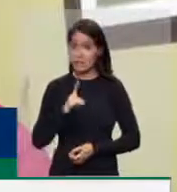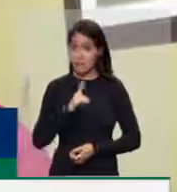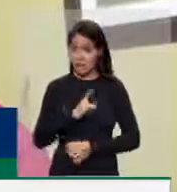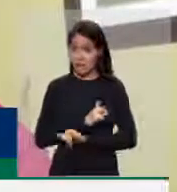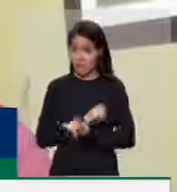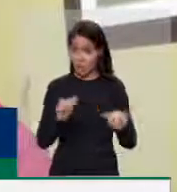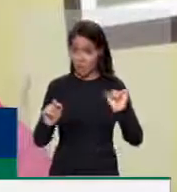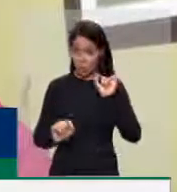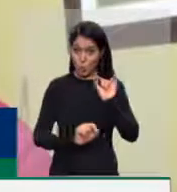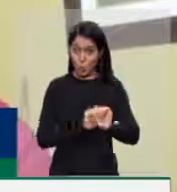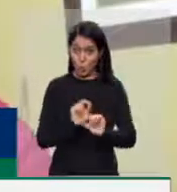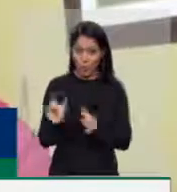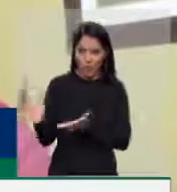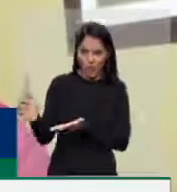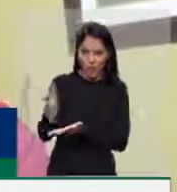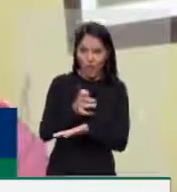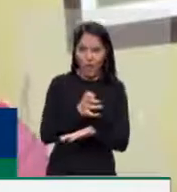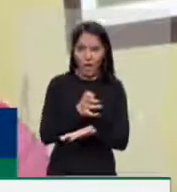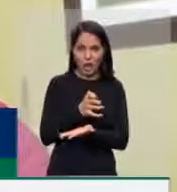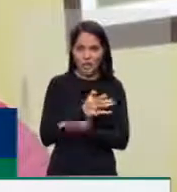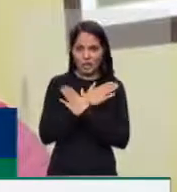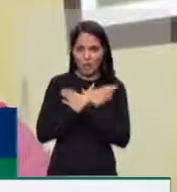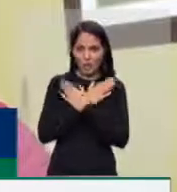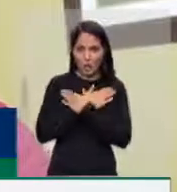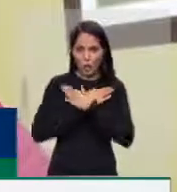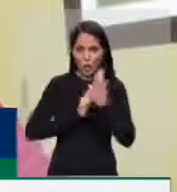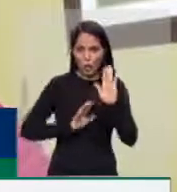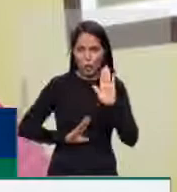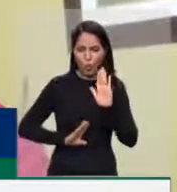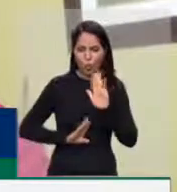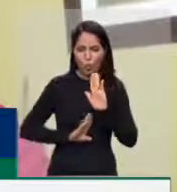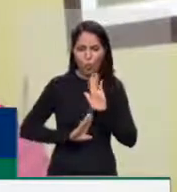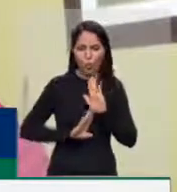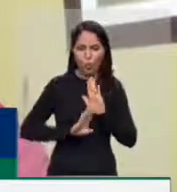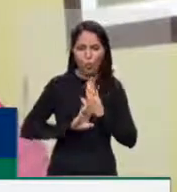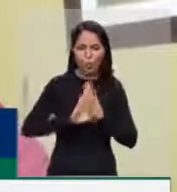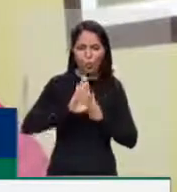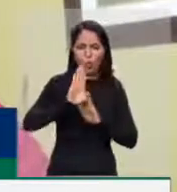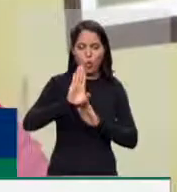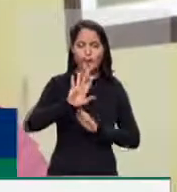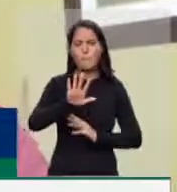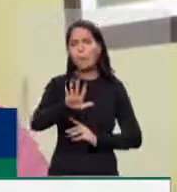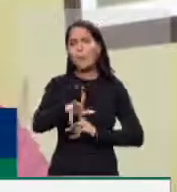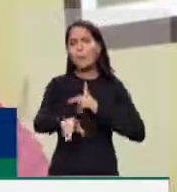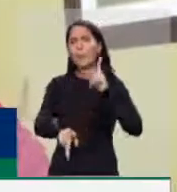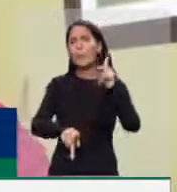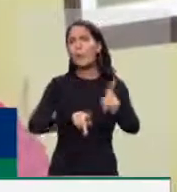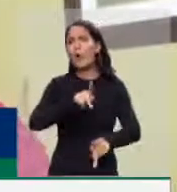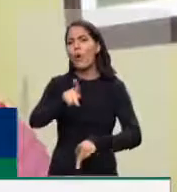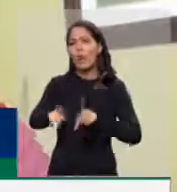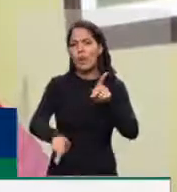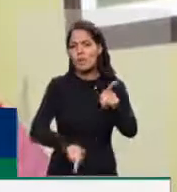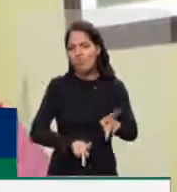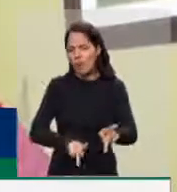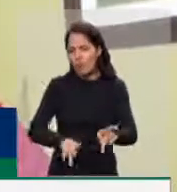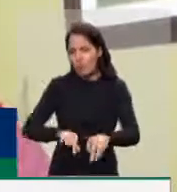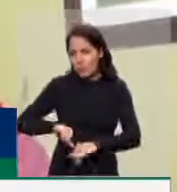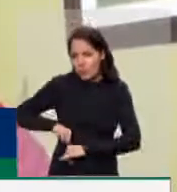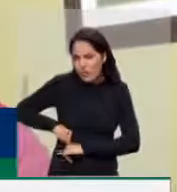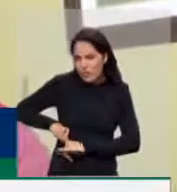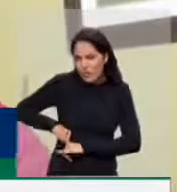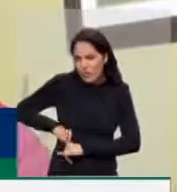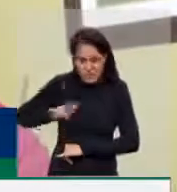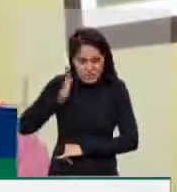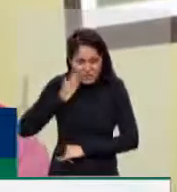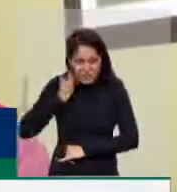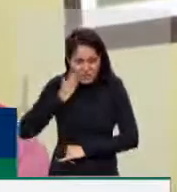dados de crescimento do desemprego. Essas pessoas não estão falando com a população e não estão vivendo o seu sofrimento no dia